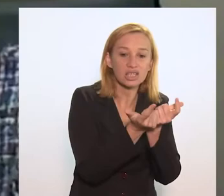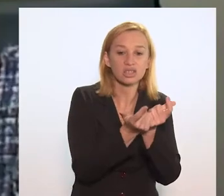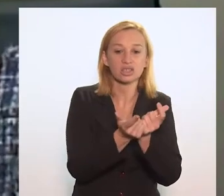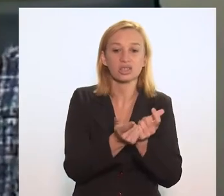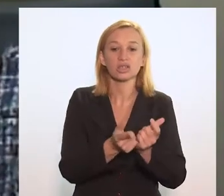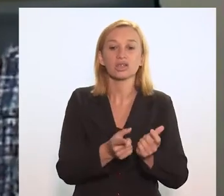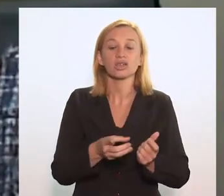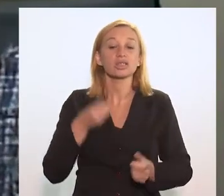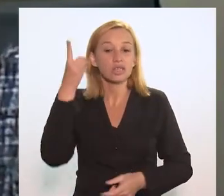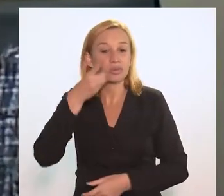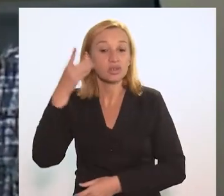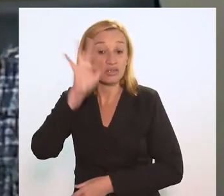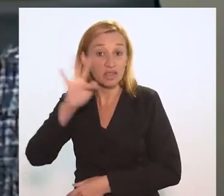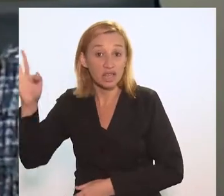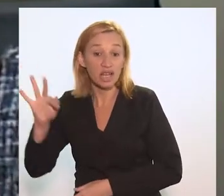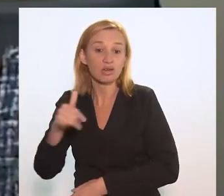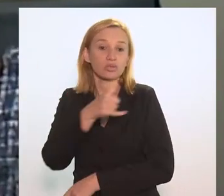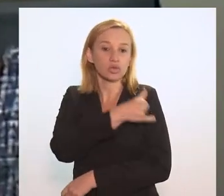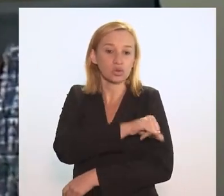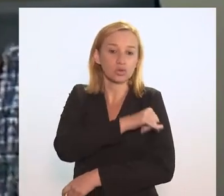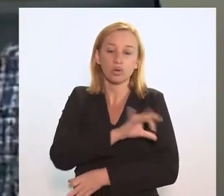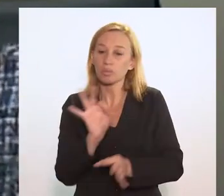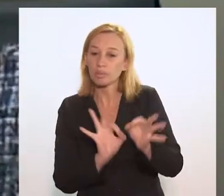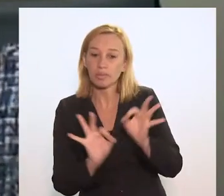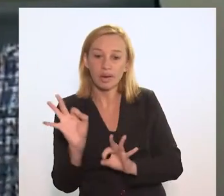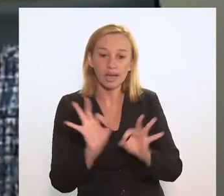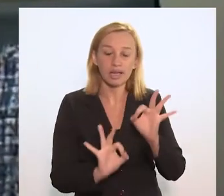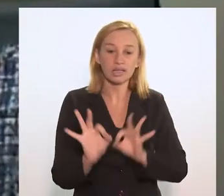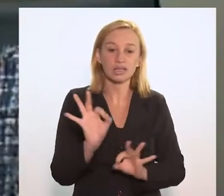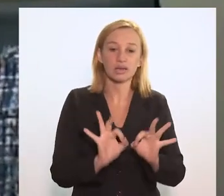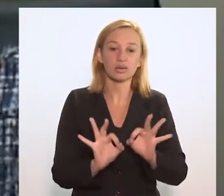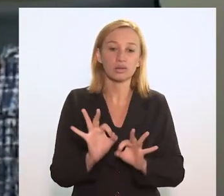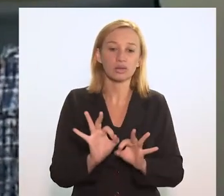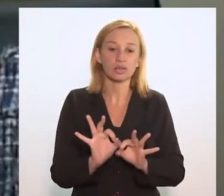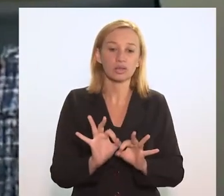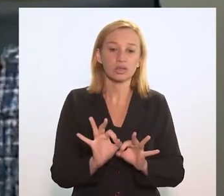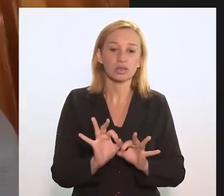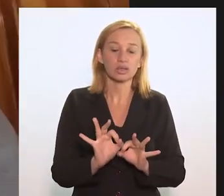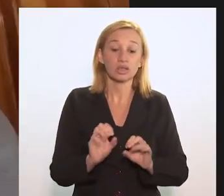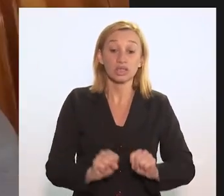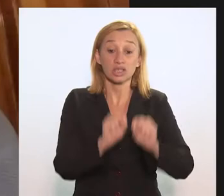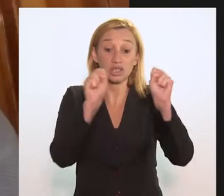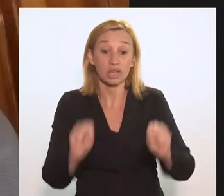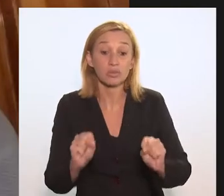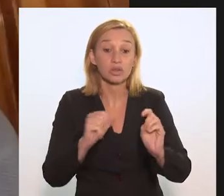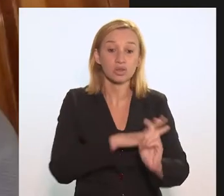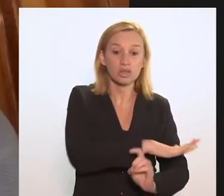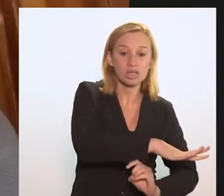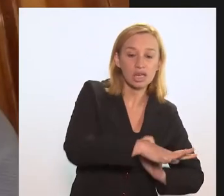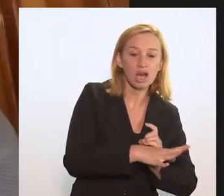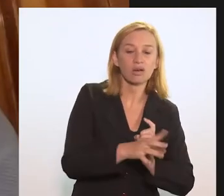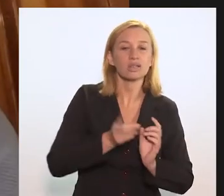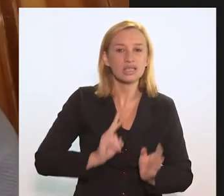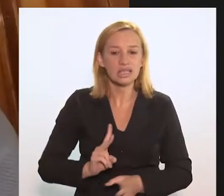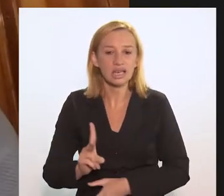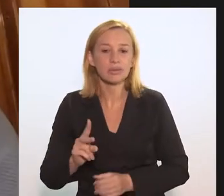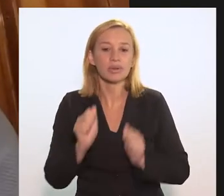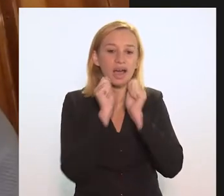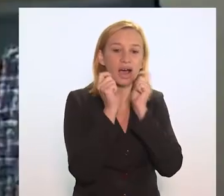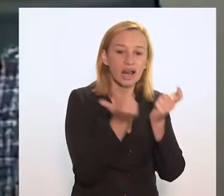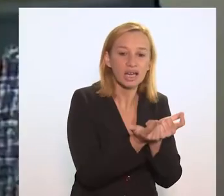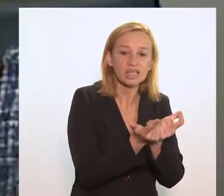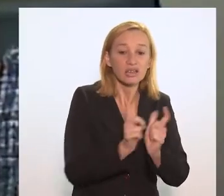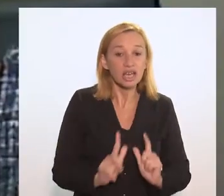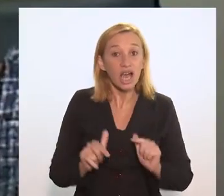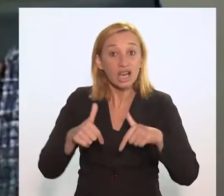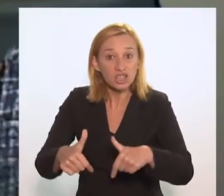deu à Universidade Federal do Rio de Janeiro para a elaboração de respiradores especiais. Então, a todo tempo, a